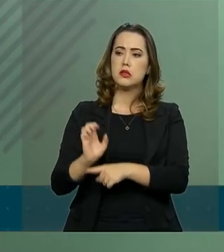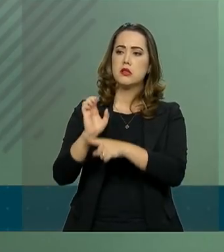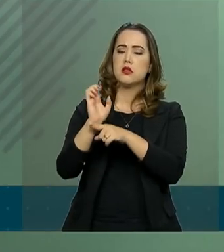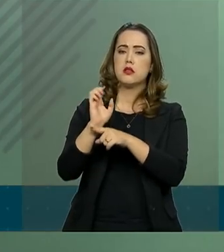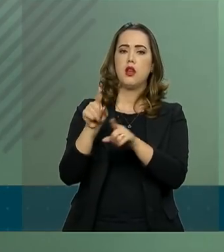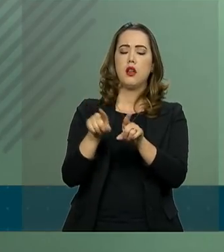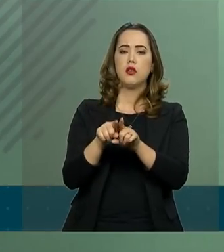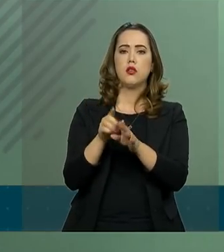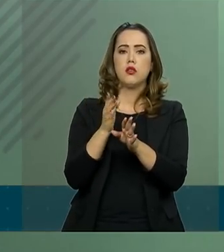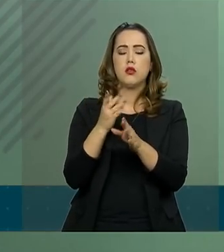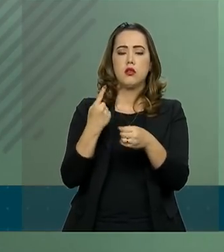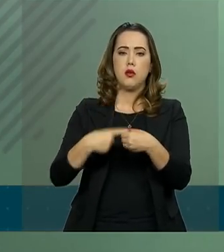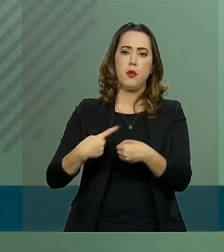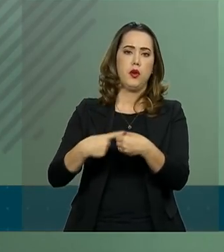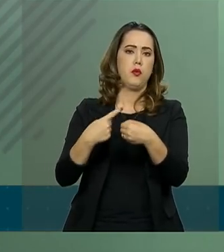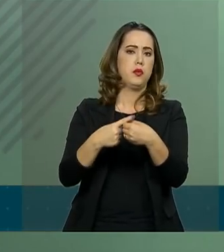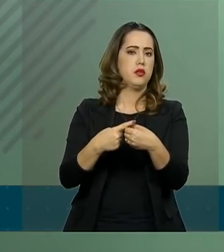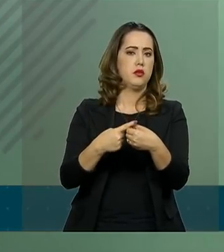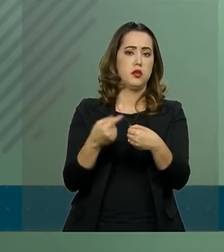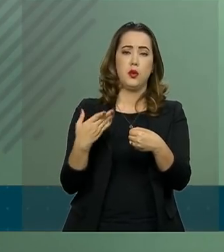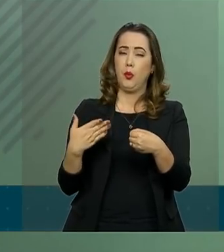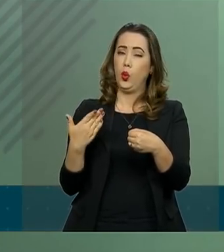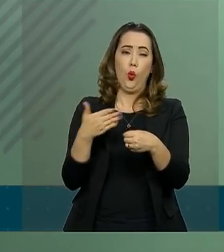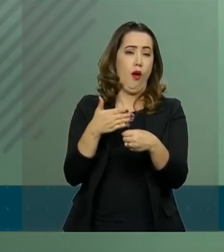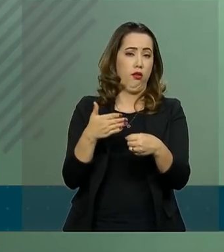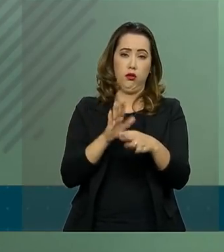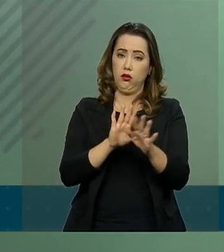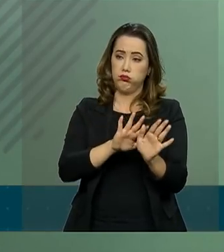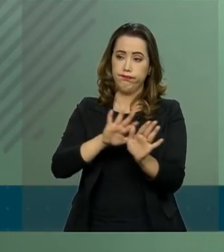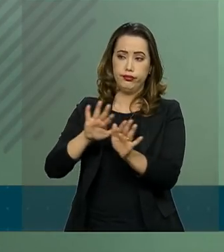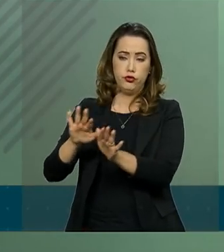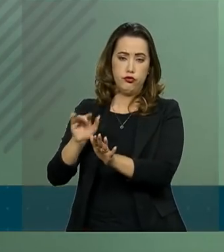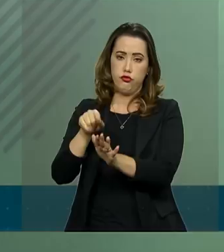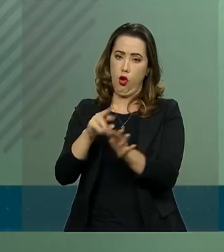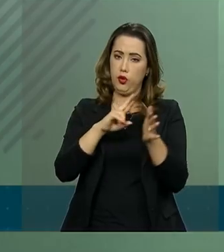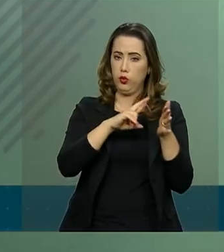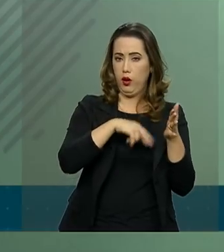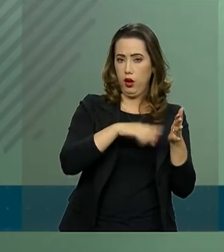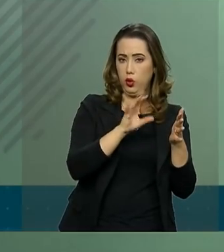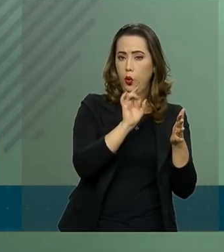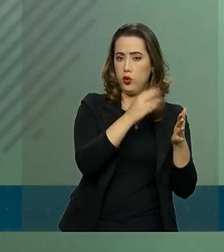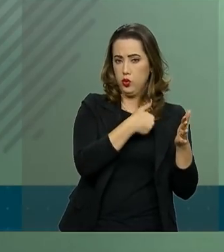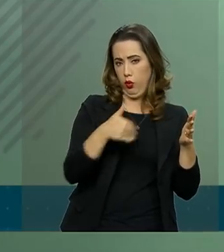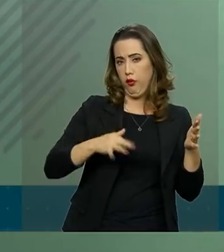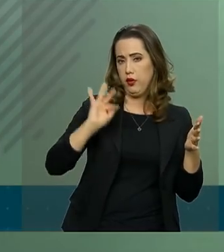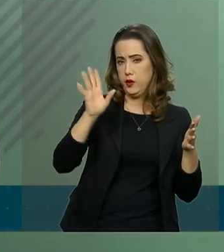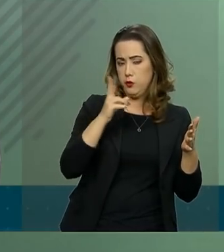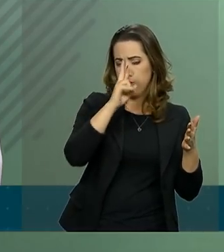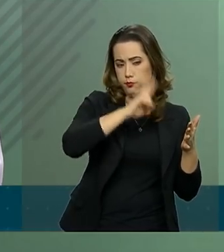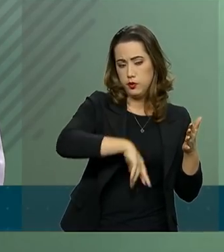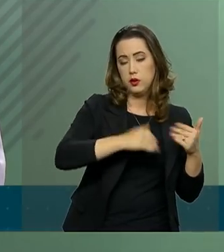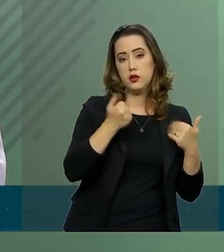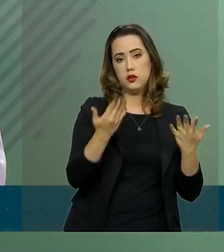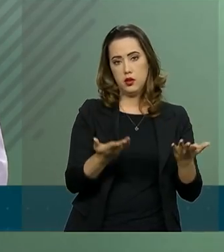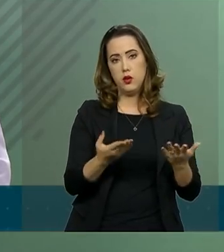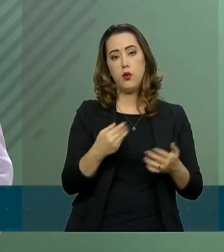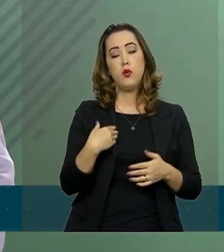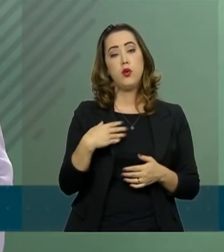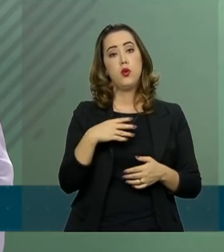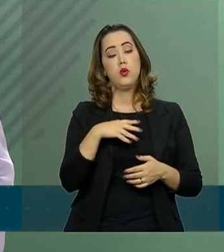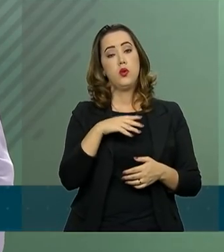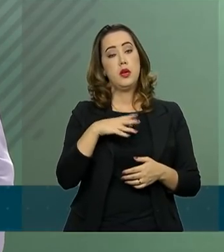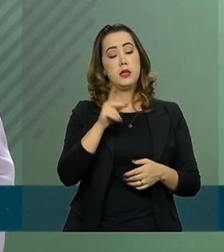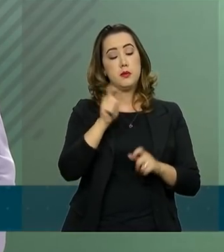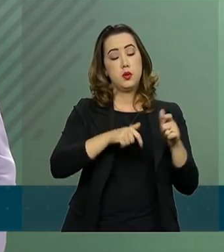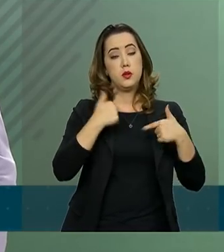municípios estão fora do relatório. Como consequência, os profissionais da segurança pública estaduais e